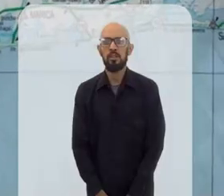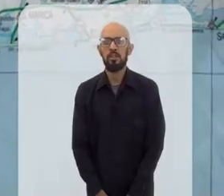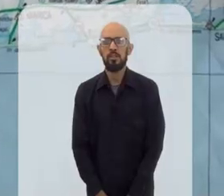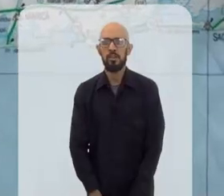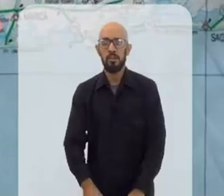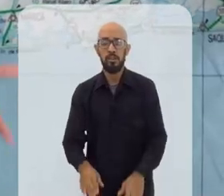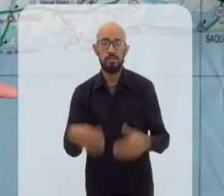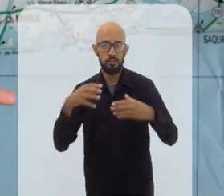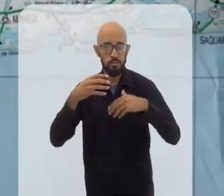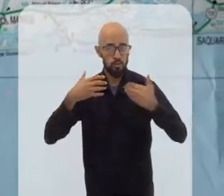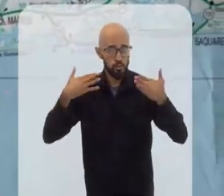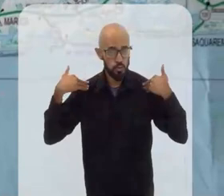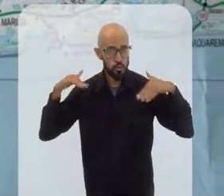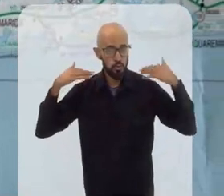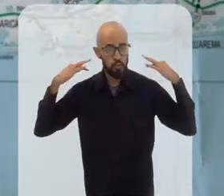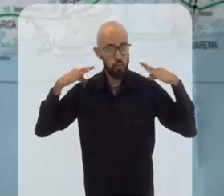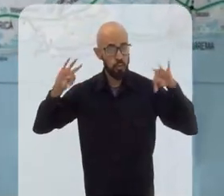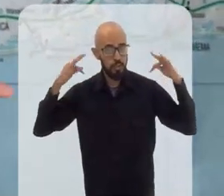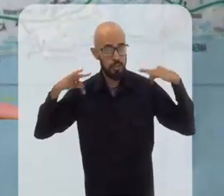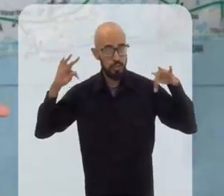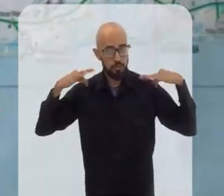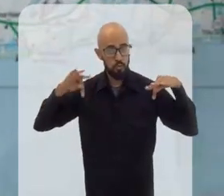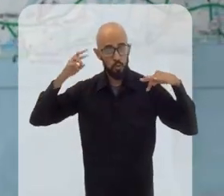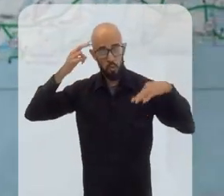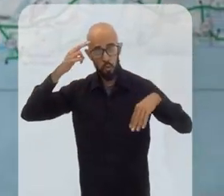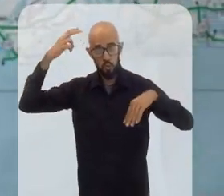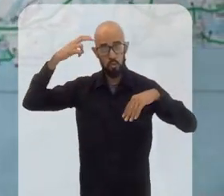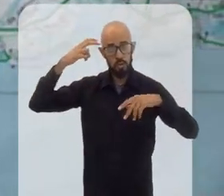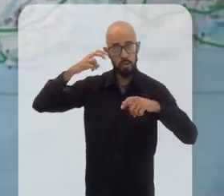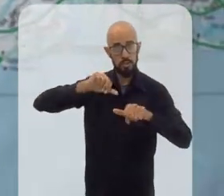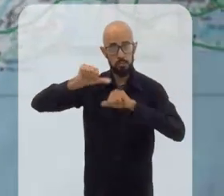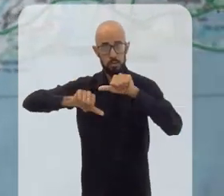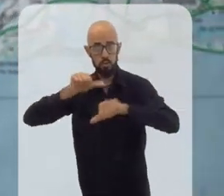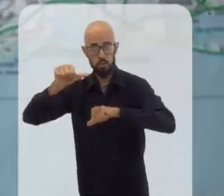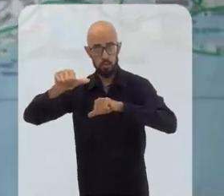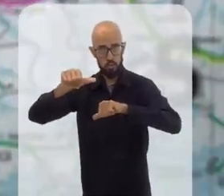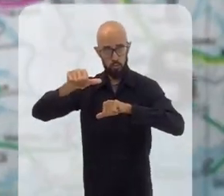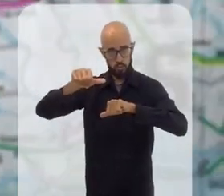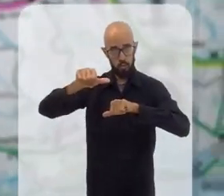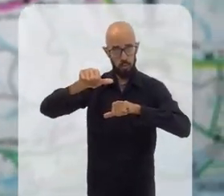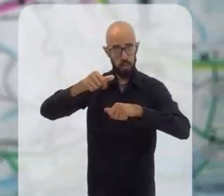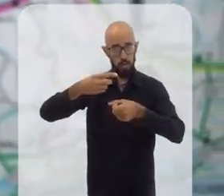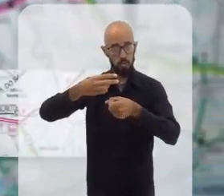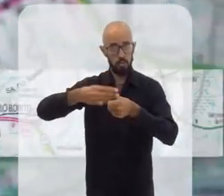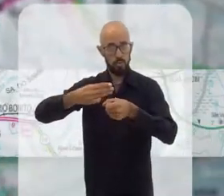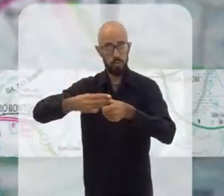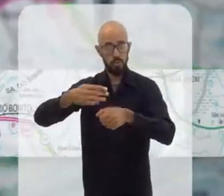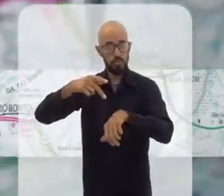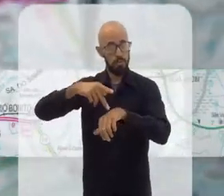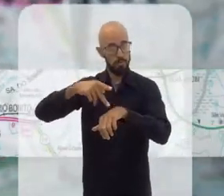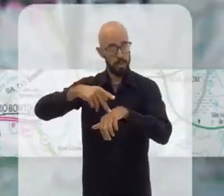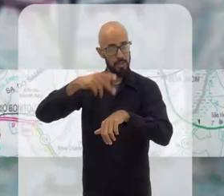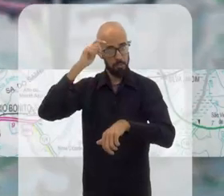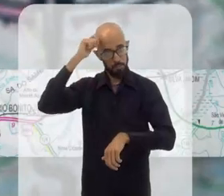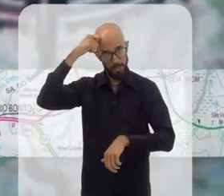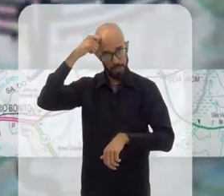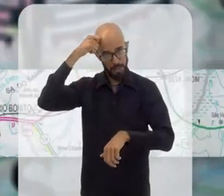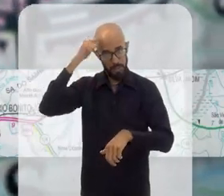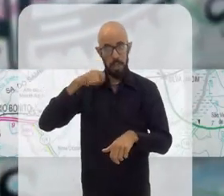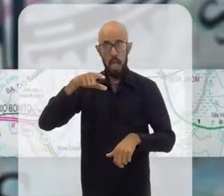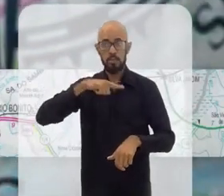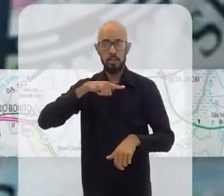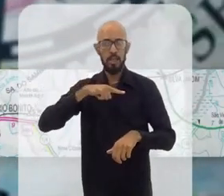Turismo e cultura se misturam no município da Pedra Petra. Itaperuna tem festas populares,